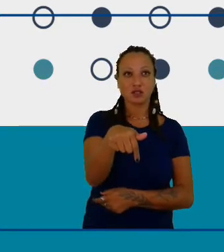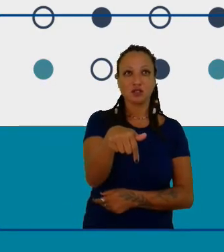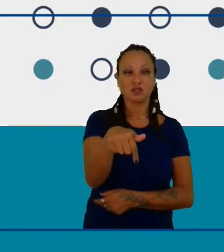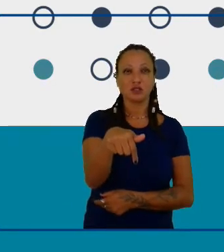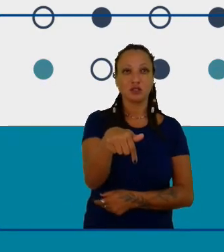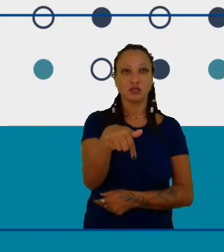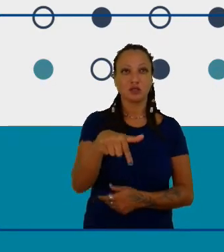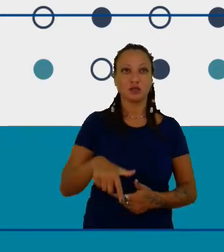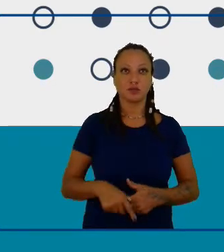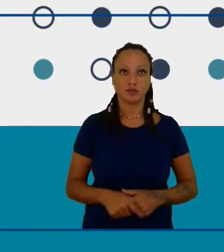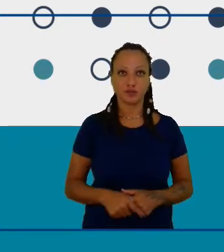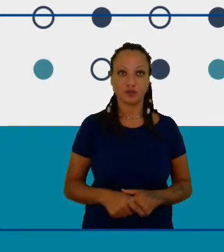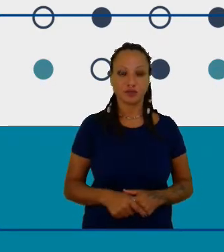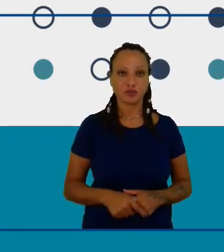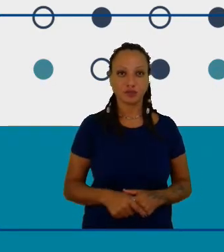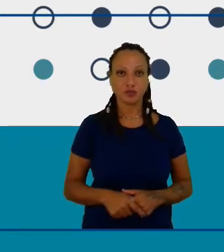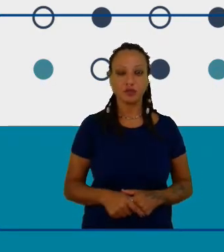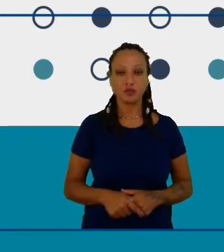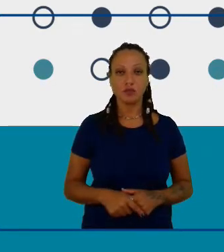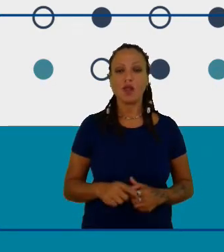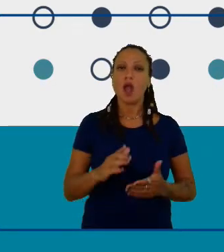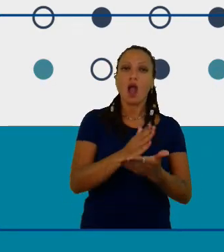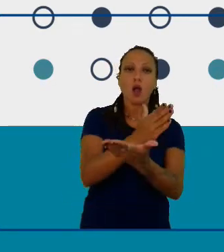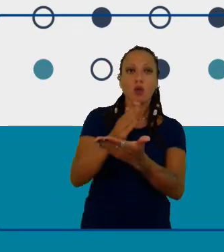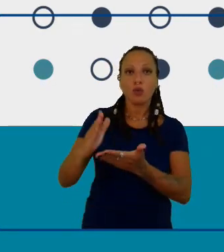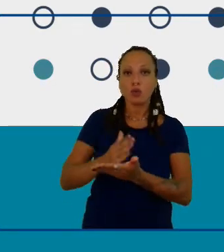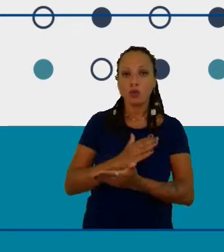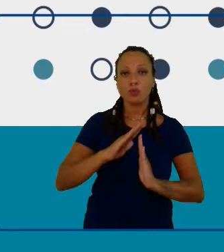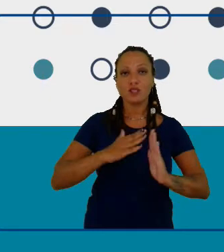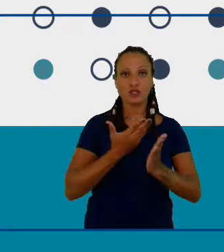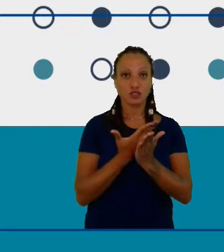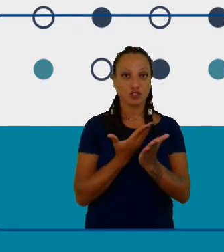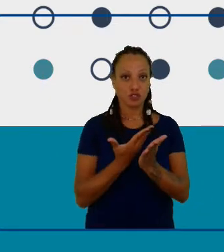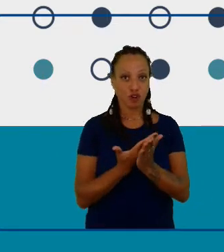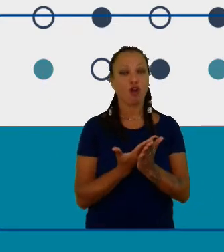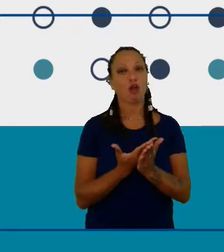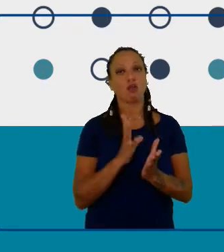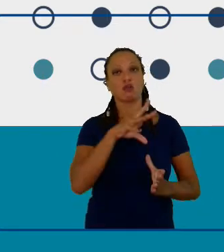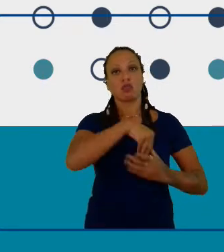desde então, alguma escola tem tido algum clube chamado STEM Club.